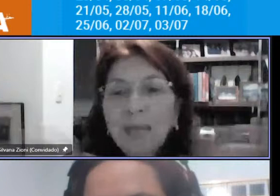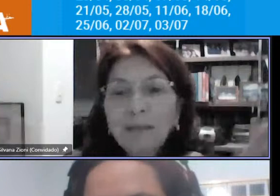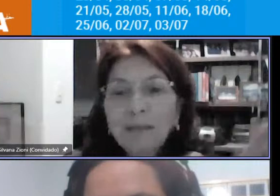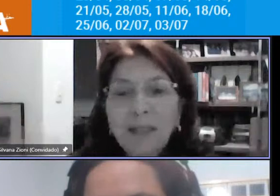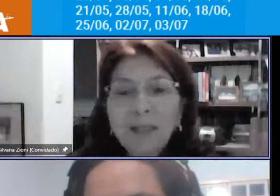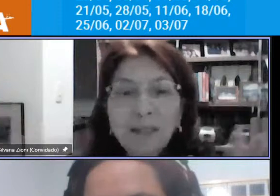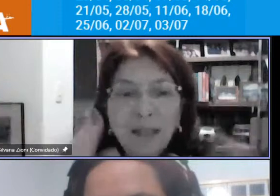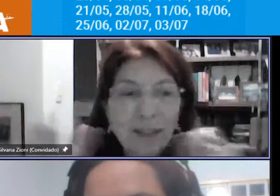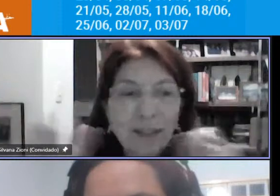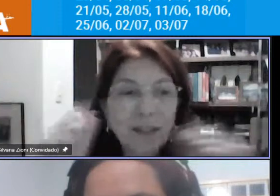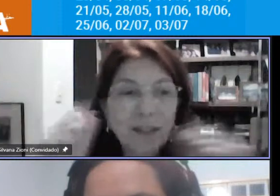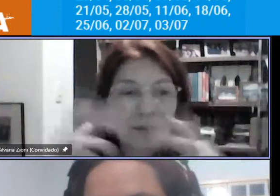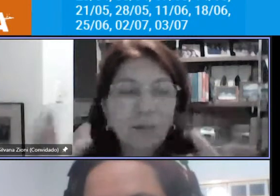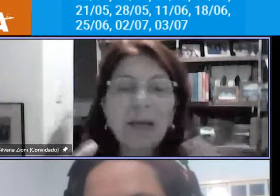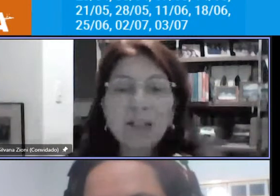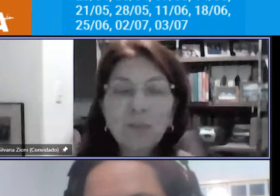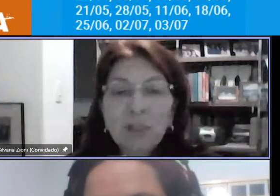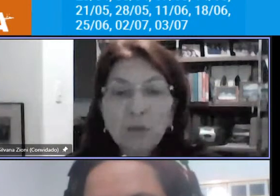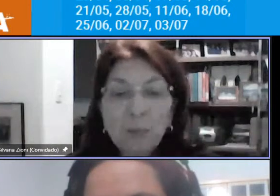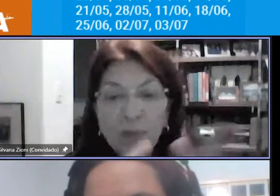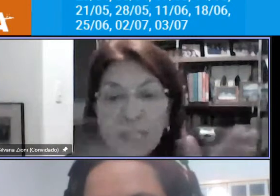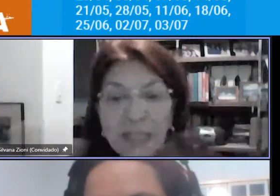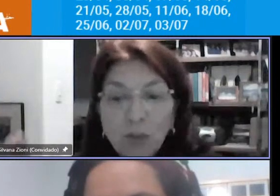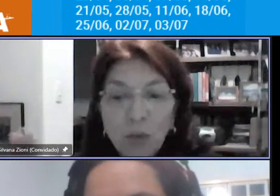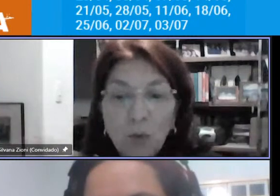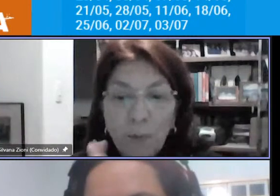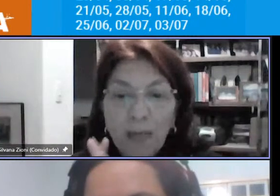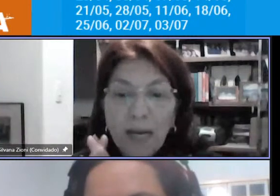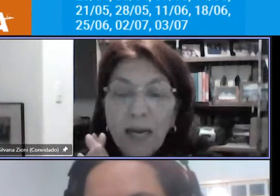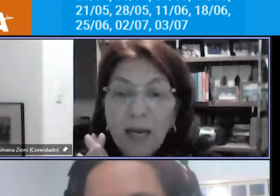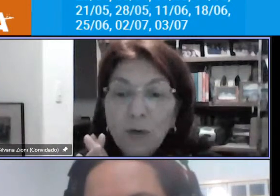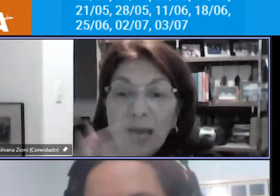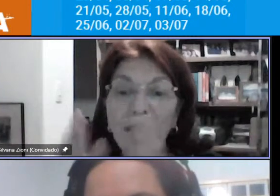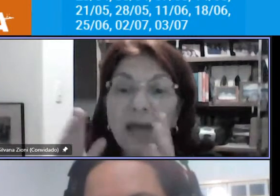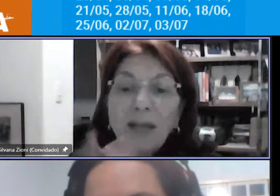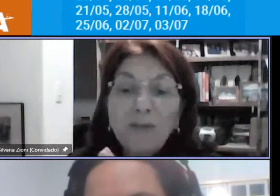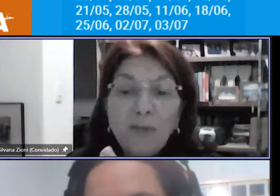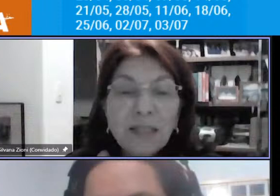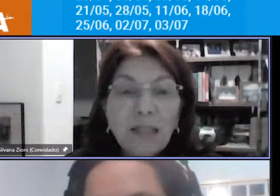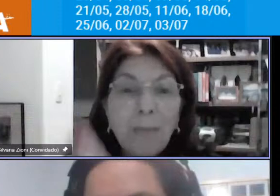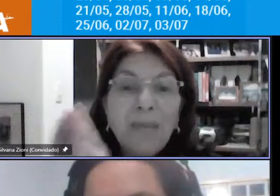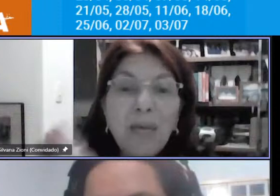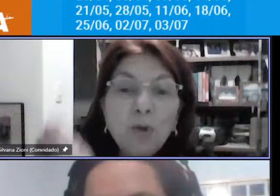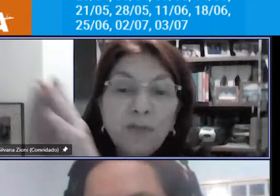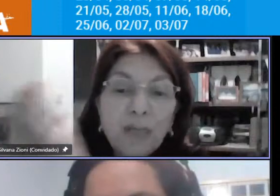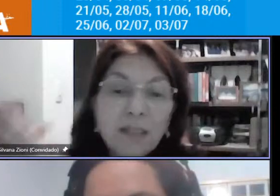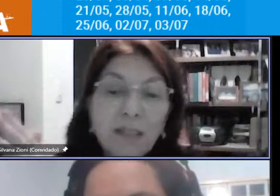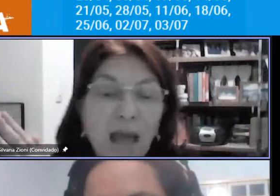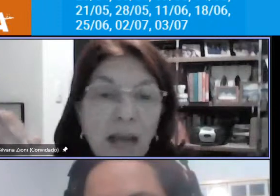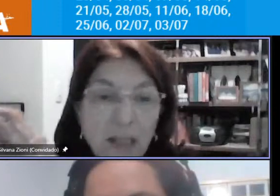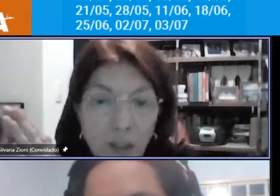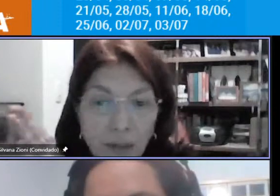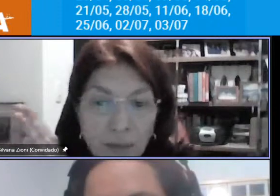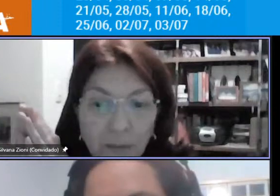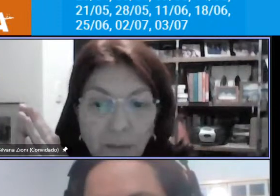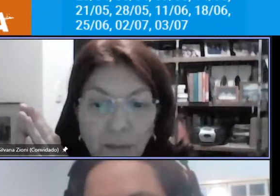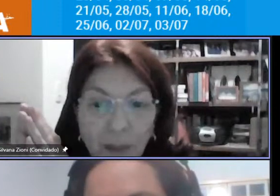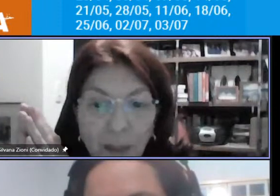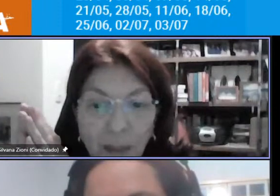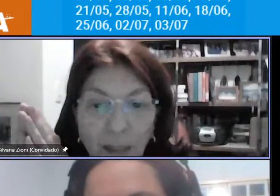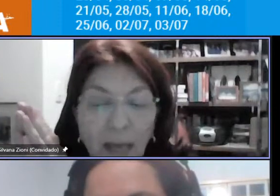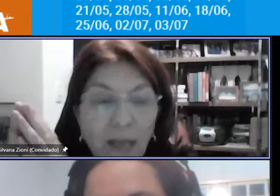não tem ambientalista aqui mais explícito mas fazendo um paralelo é a defesa da biodiversidade